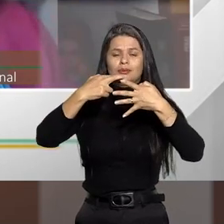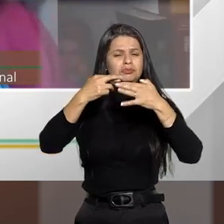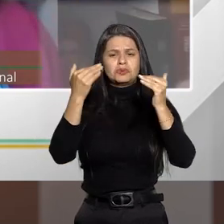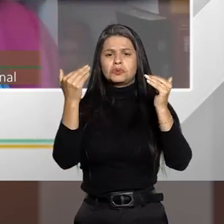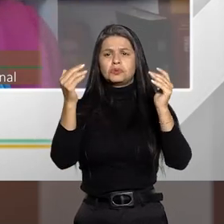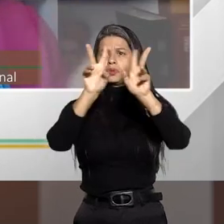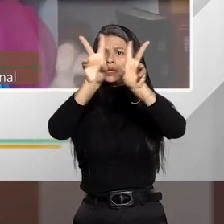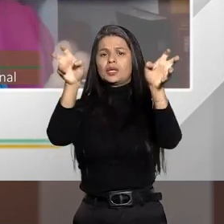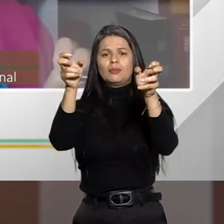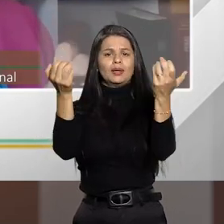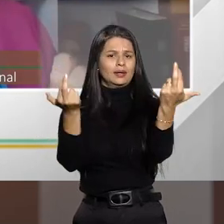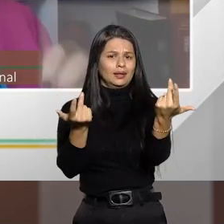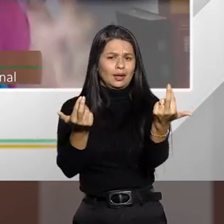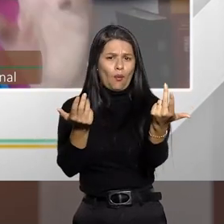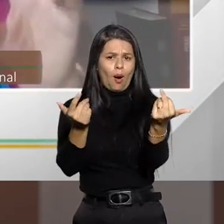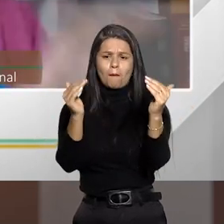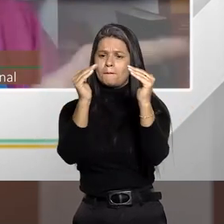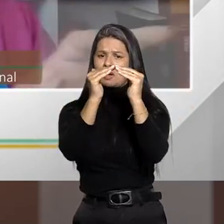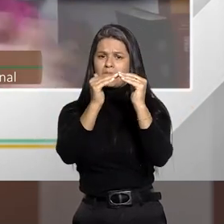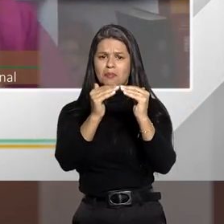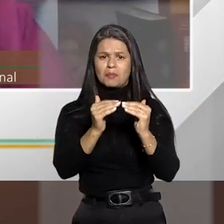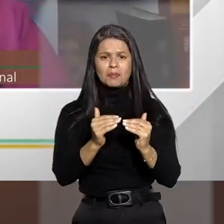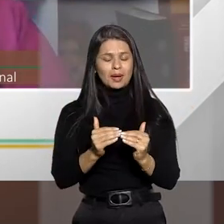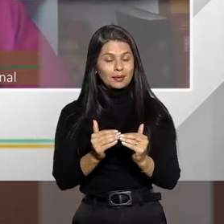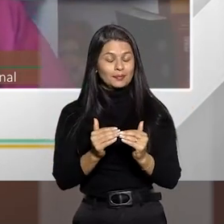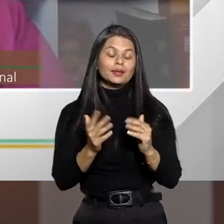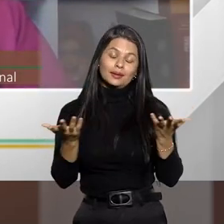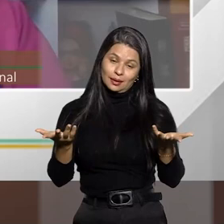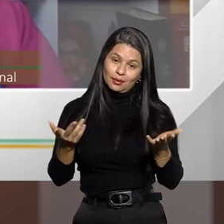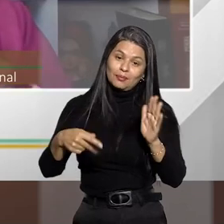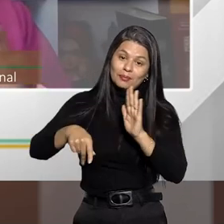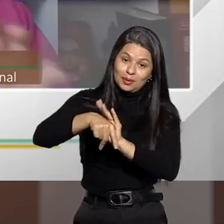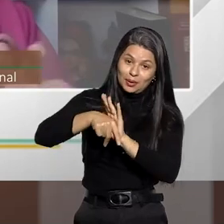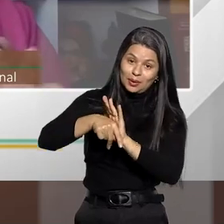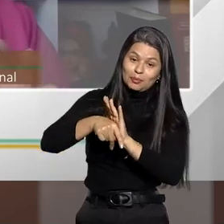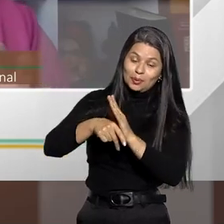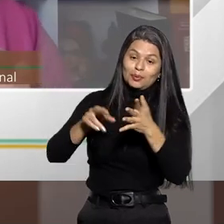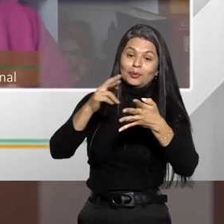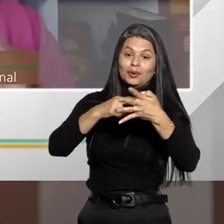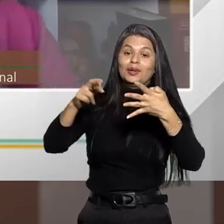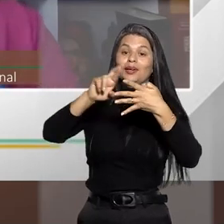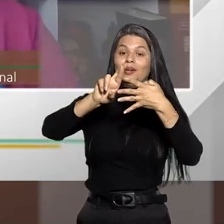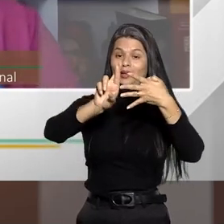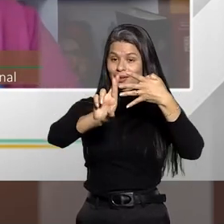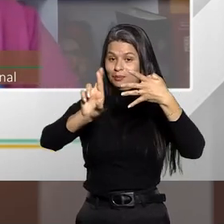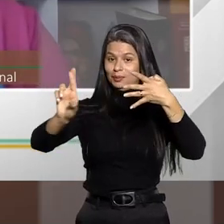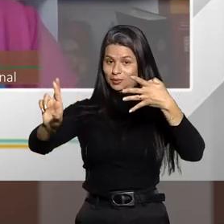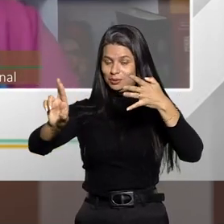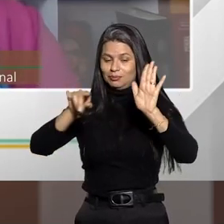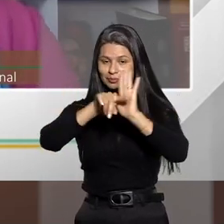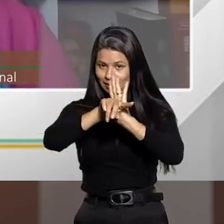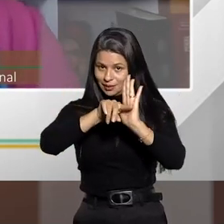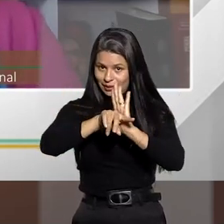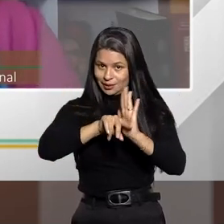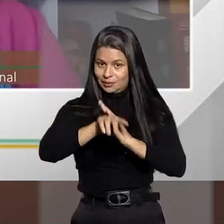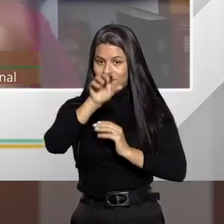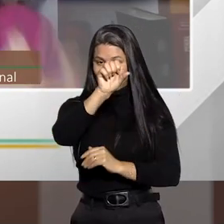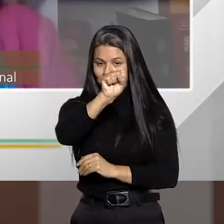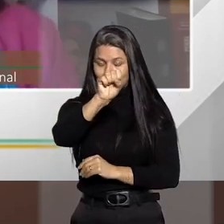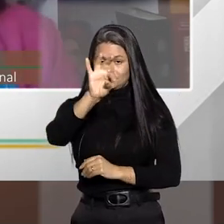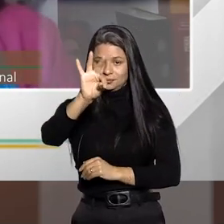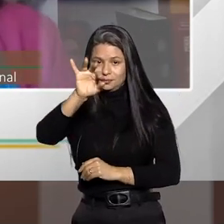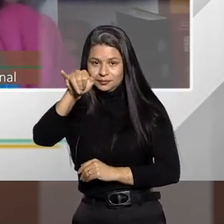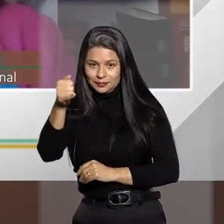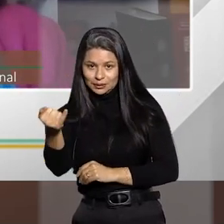temática. E esse caso específico do repetitivo que está sendo analisado pelo STJ